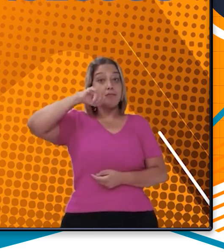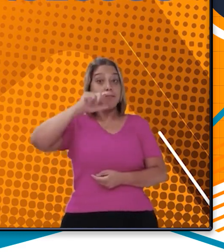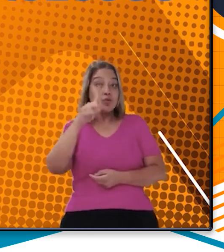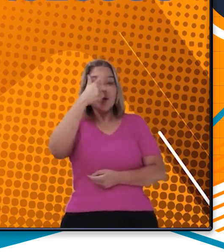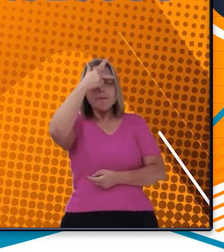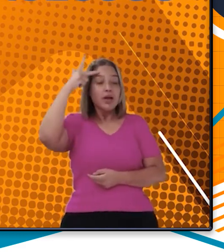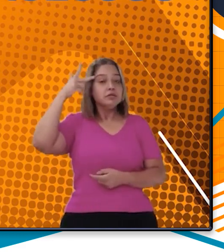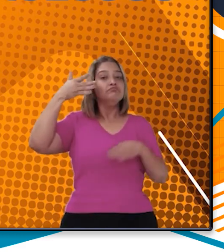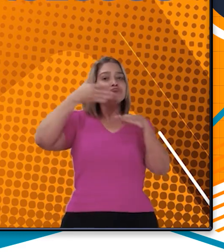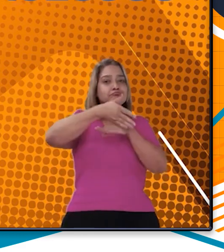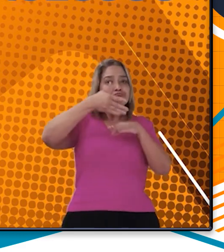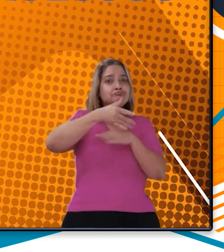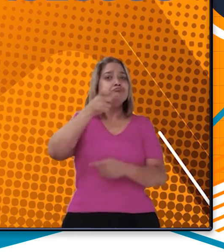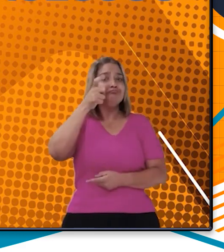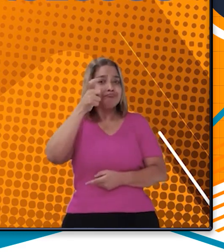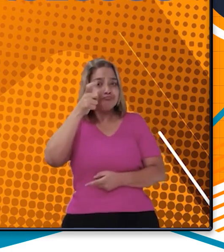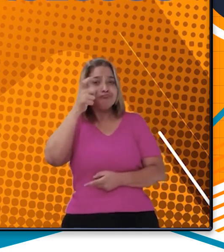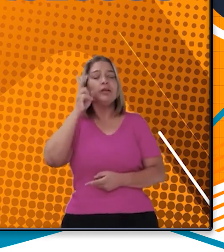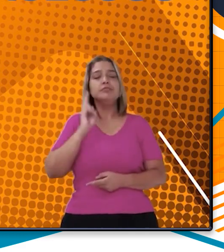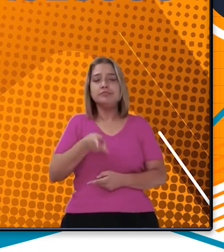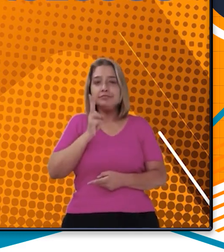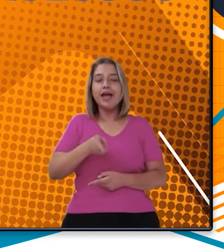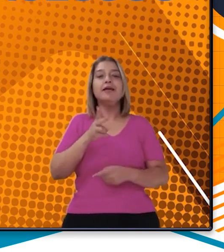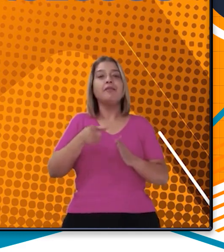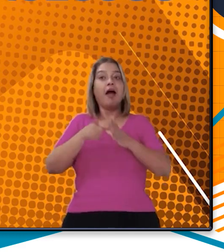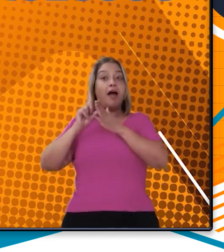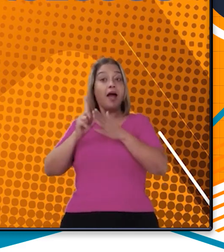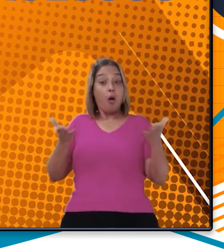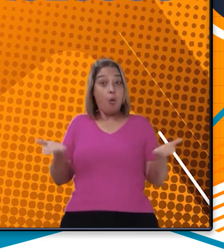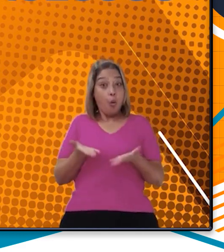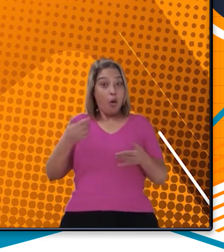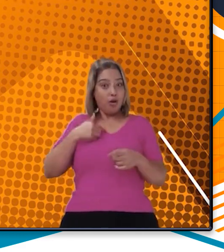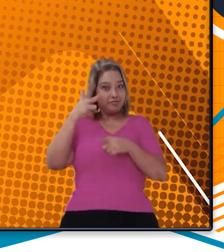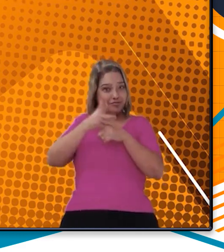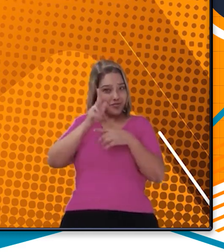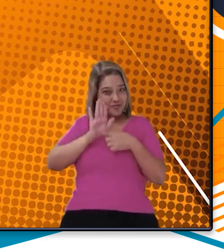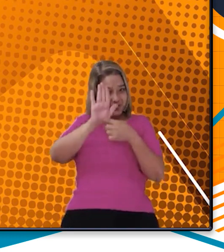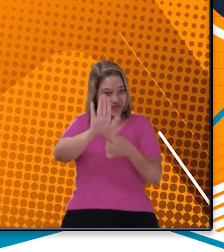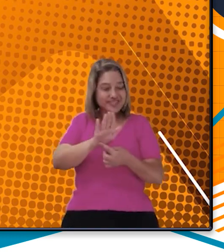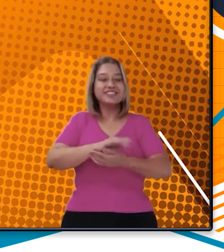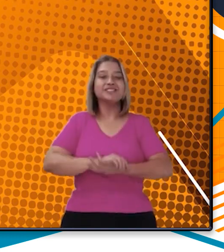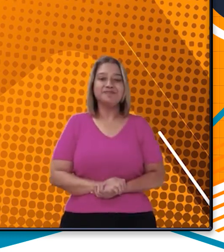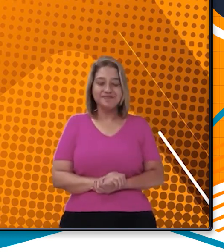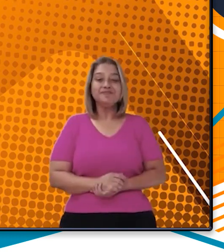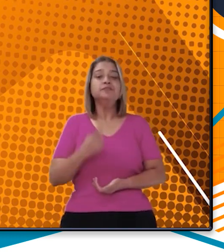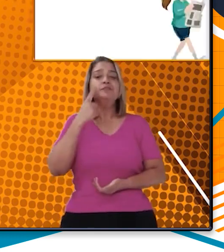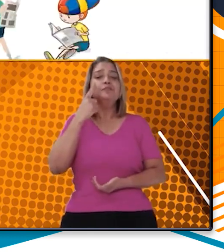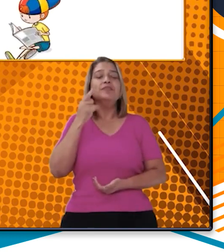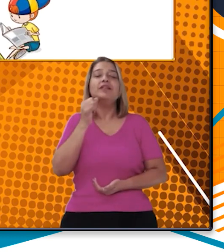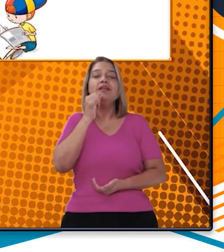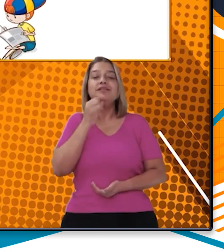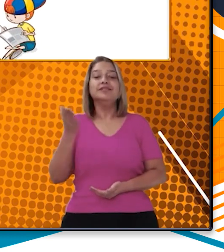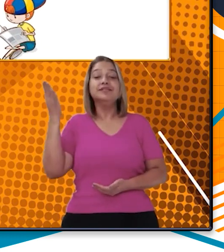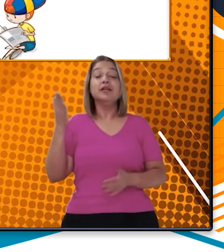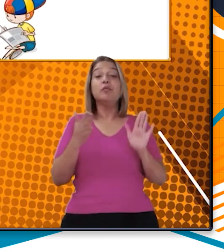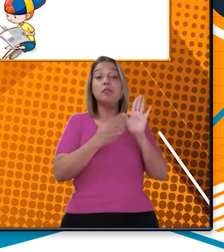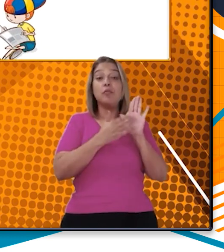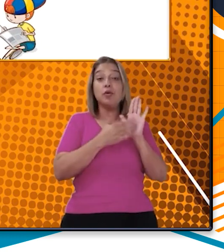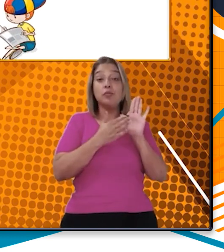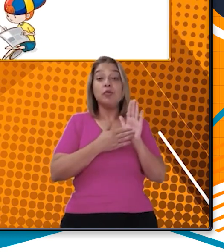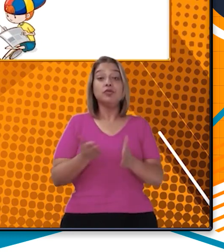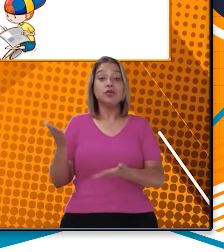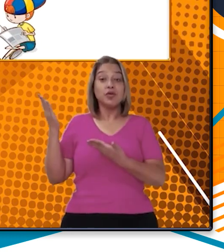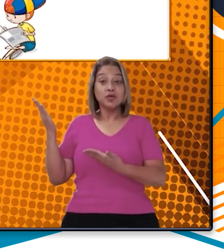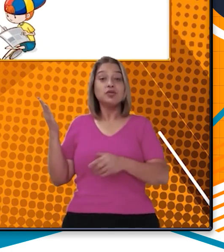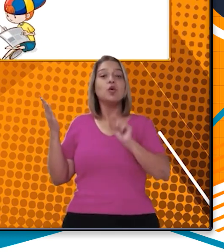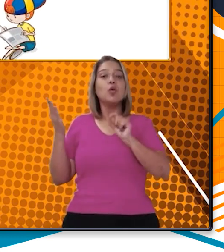Esses são os dados atualizados antes dessa gravação. É, um exemplo é essa proposta de atividade com o